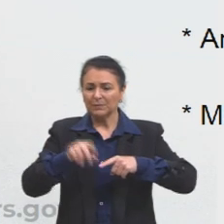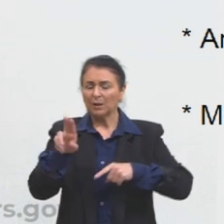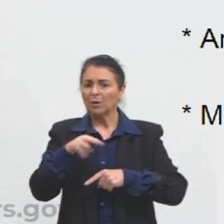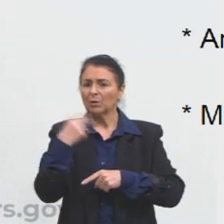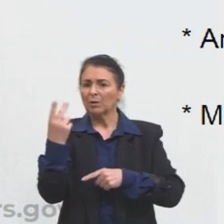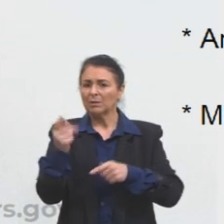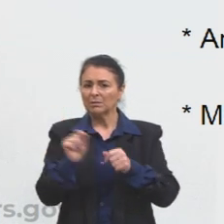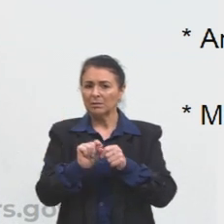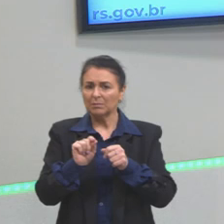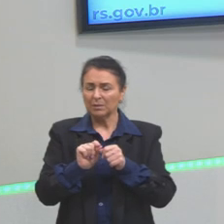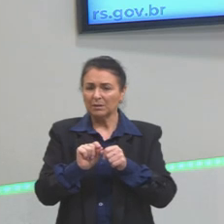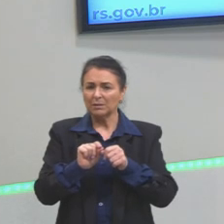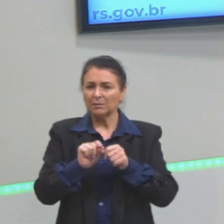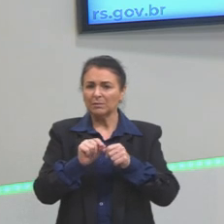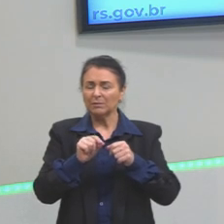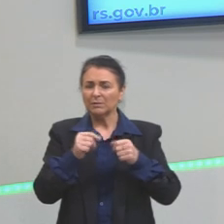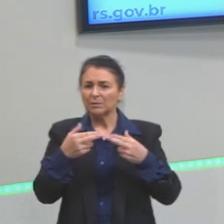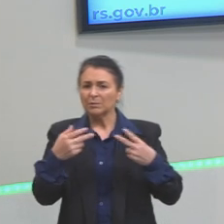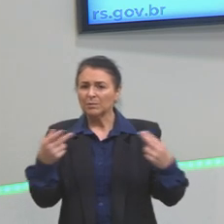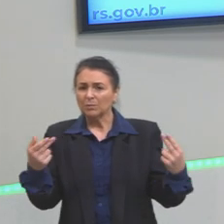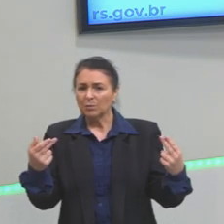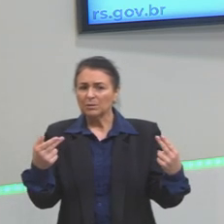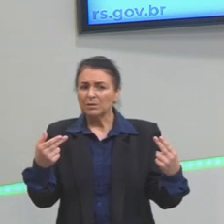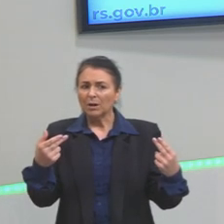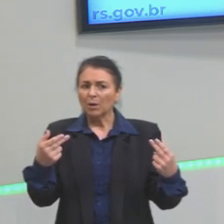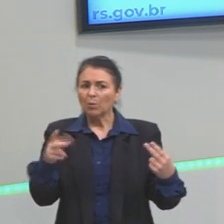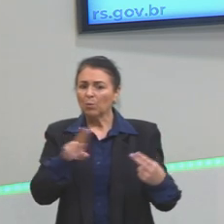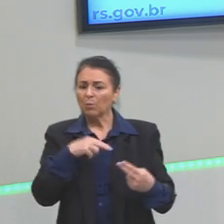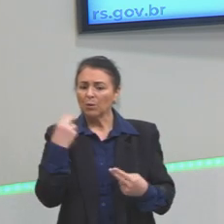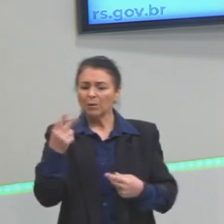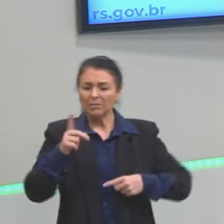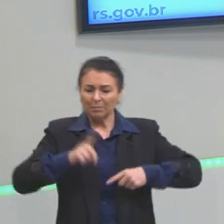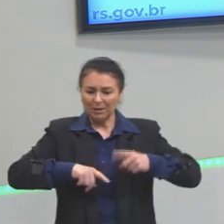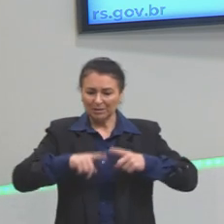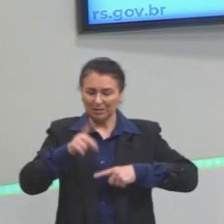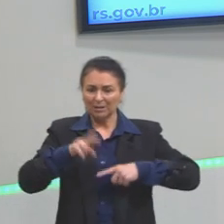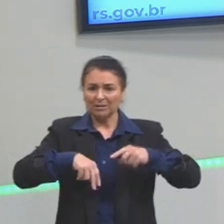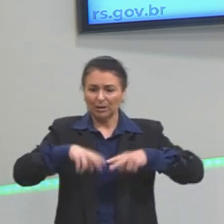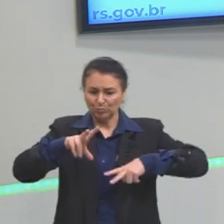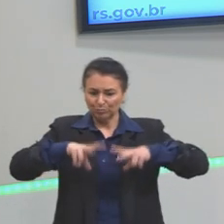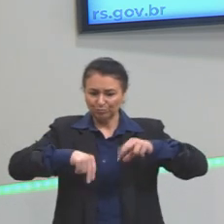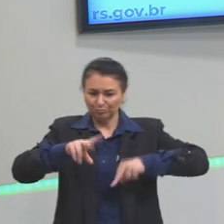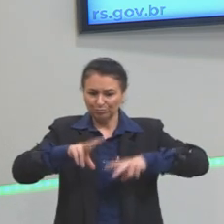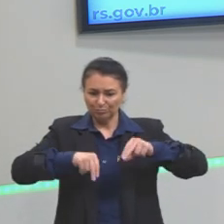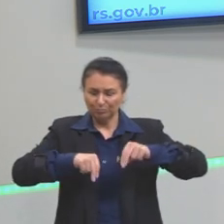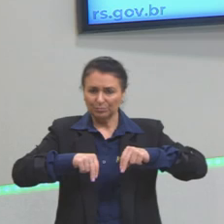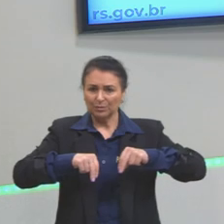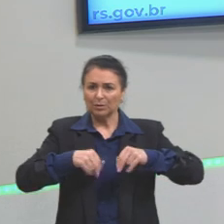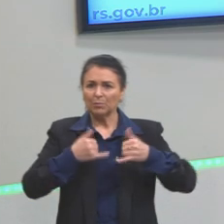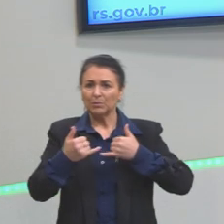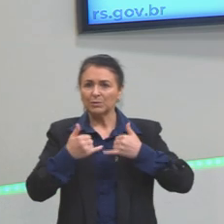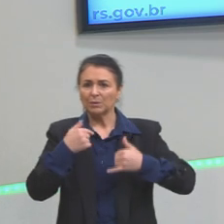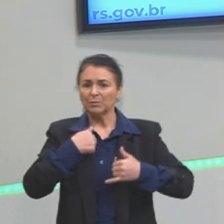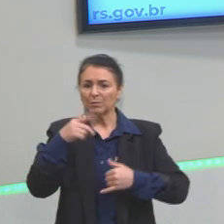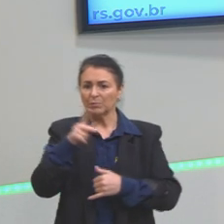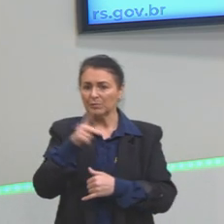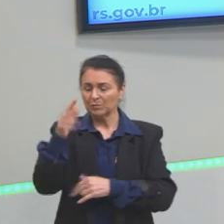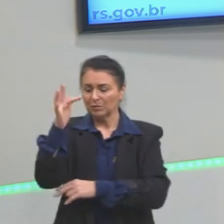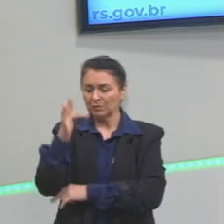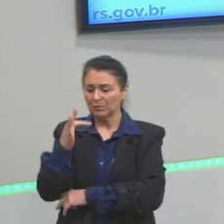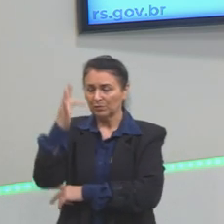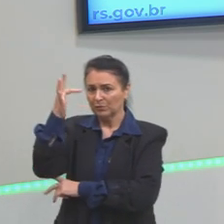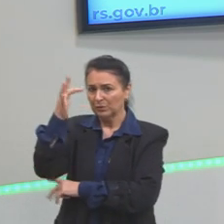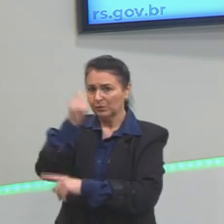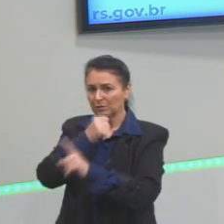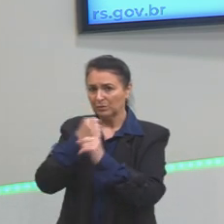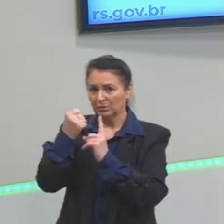agimos de acordo com a nossa materialidade. Ou seja, por exemplo, eu, como professor de filosofia e sociologia,